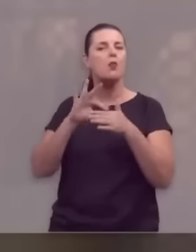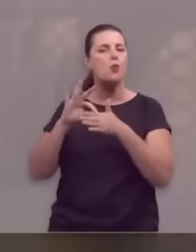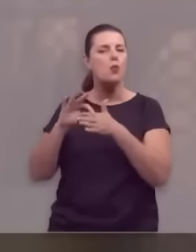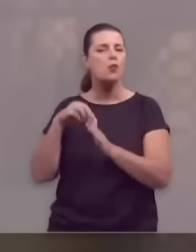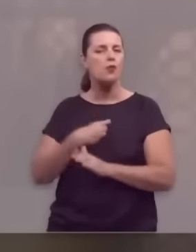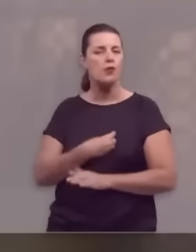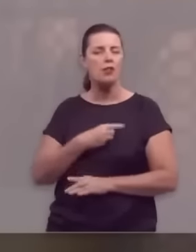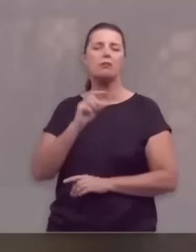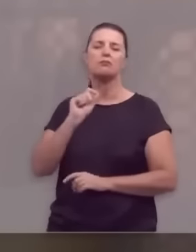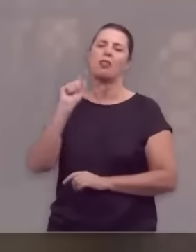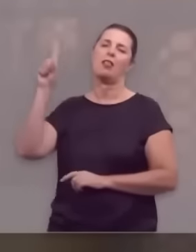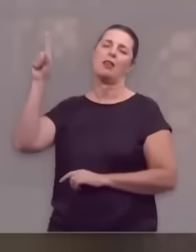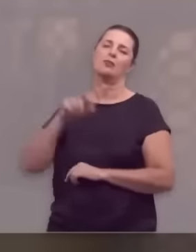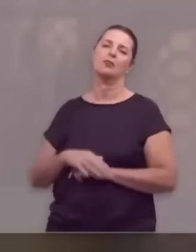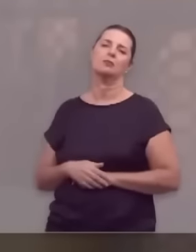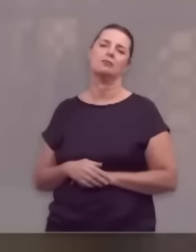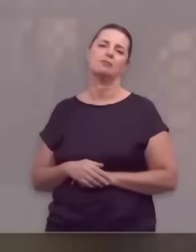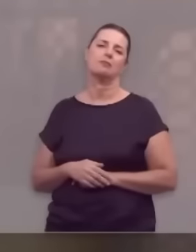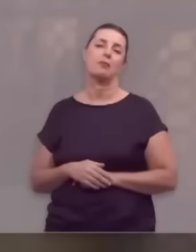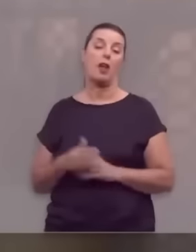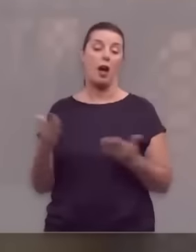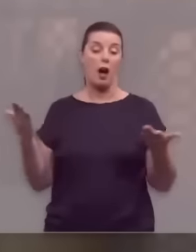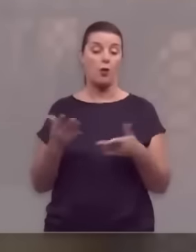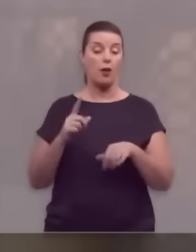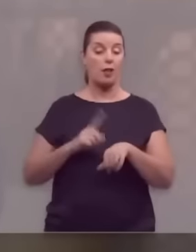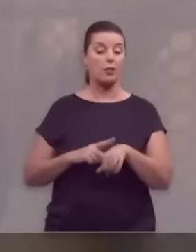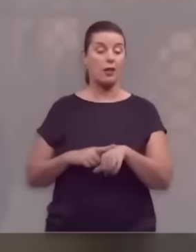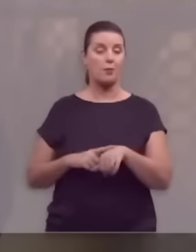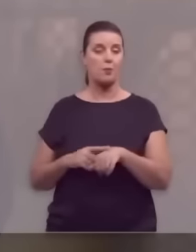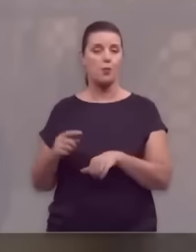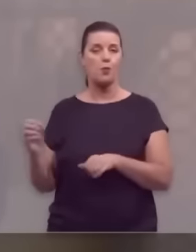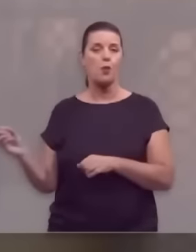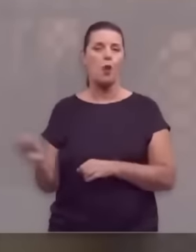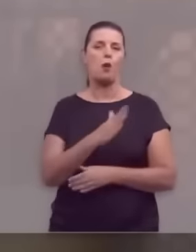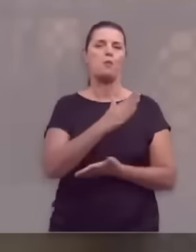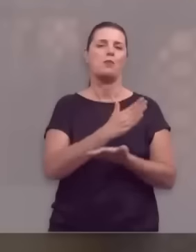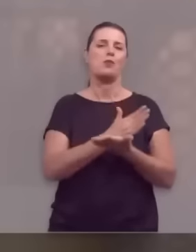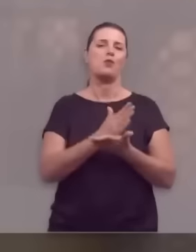Então, é hora de recomeçar.